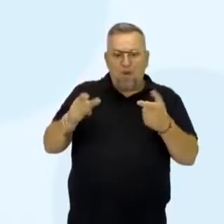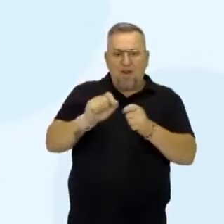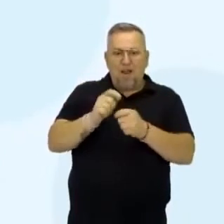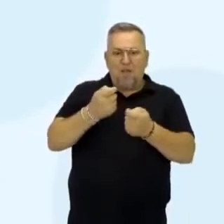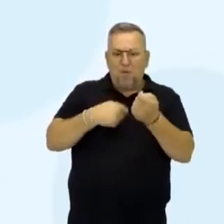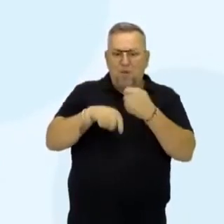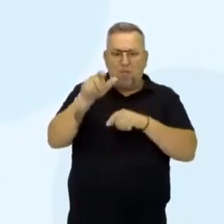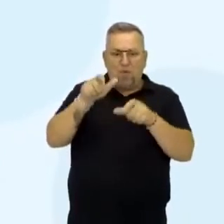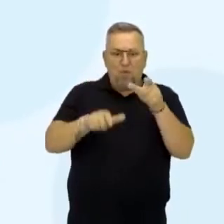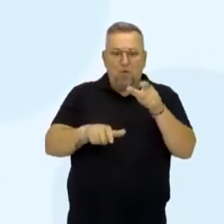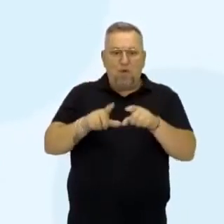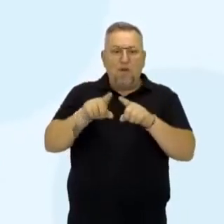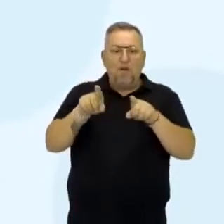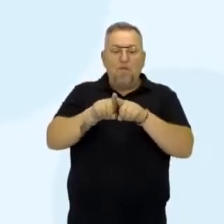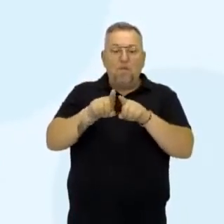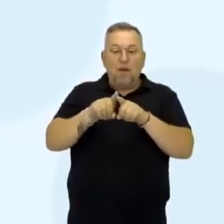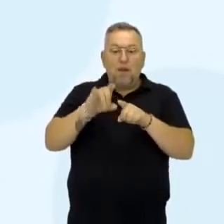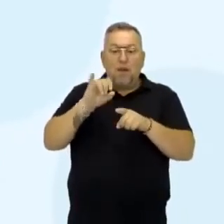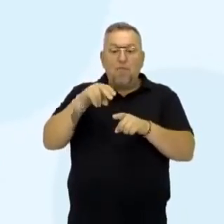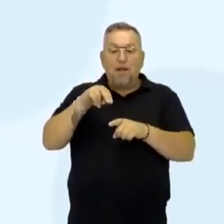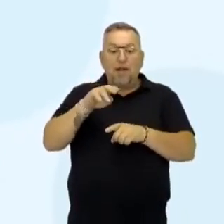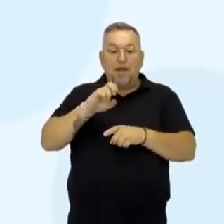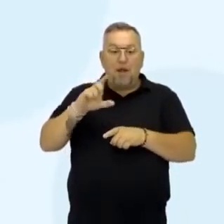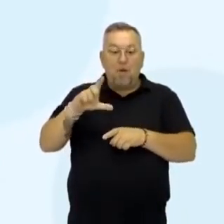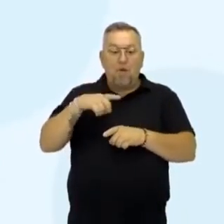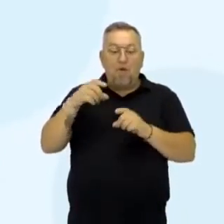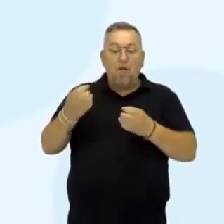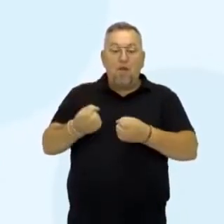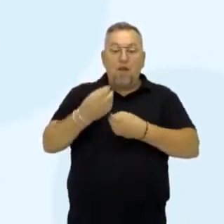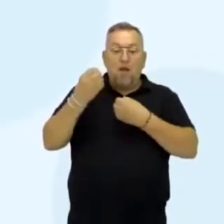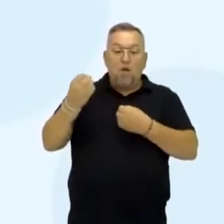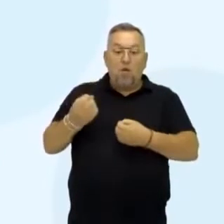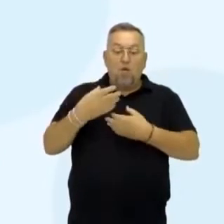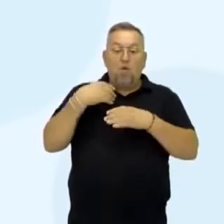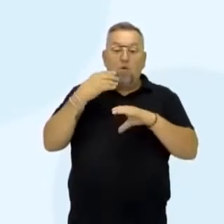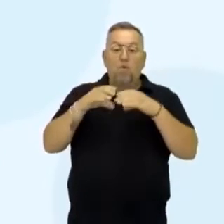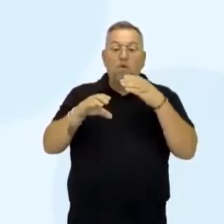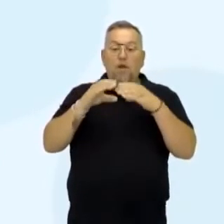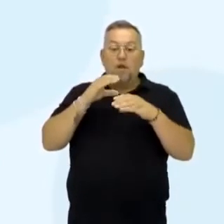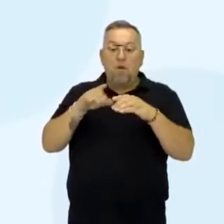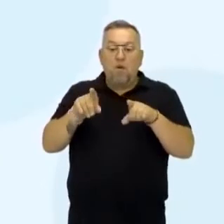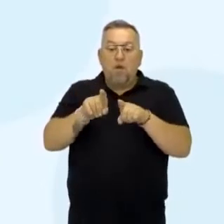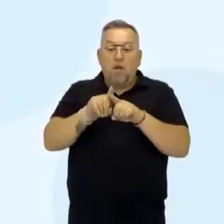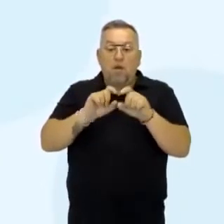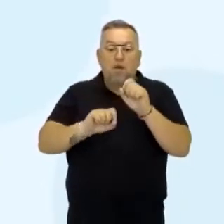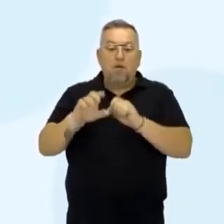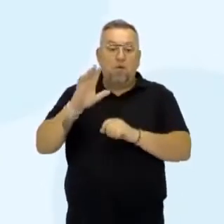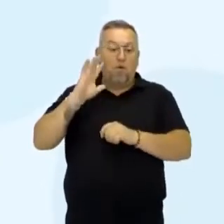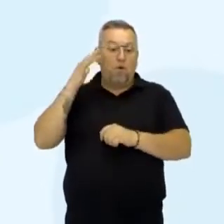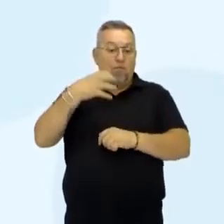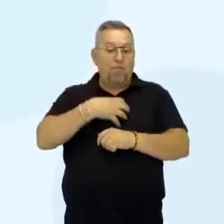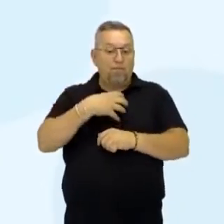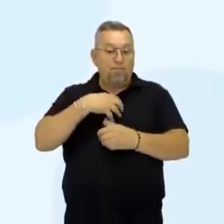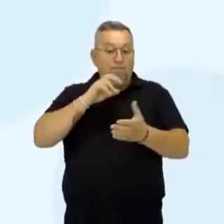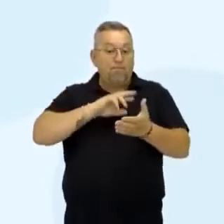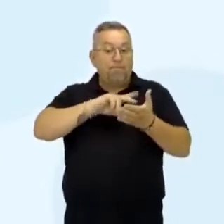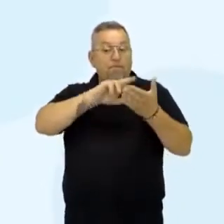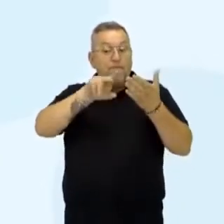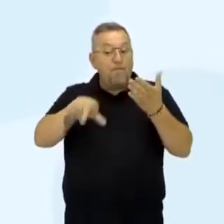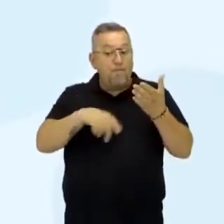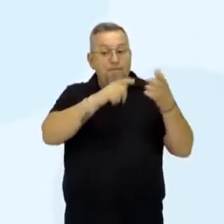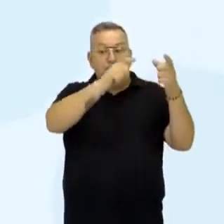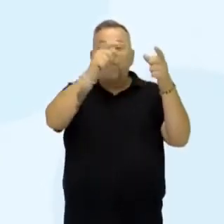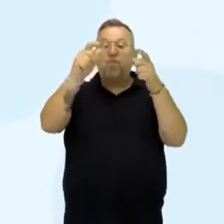objetos, mercadorias e pessoas, e imateriais, dados, informação, comunicação. Ainda que isso ocorra de forma